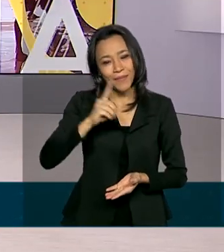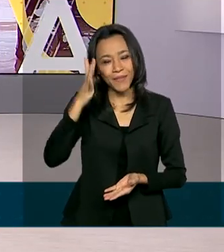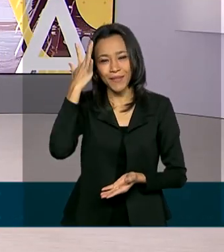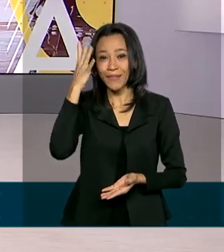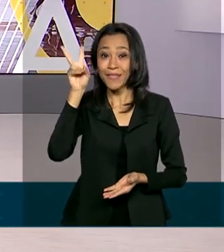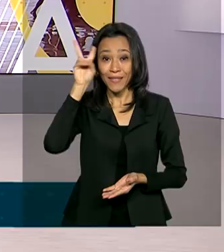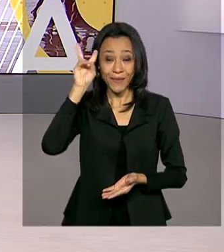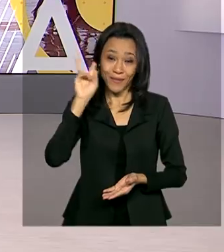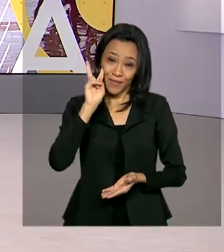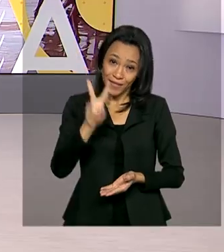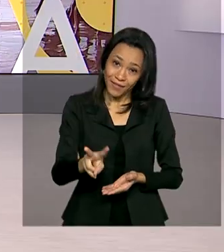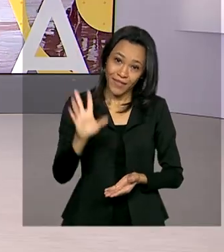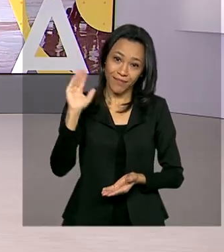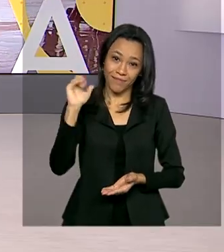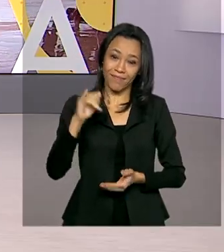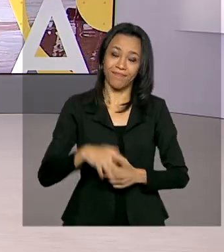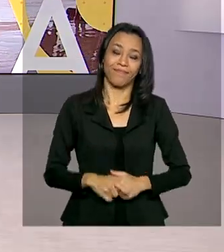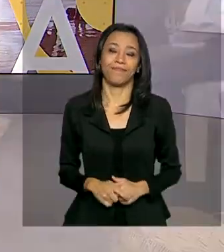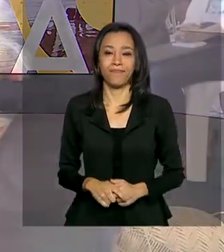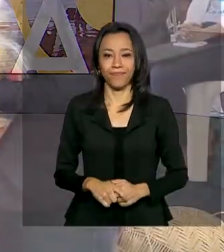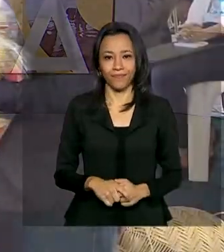nos vemos na segunda-feira. Até lá!